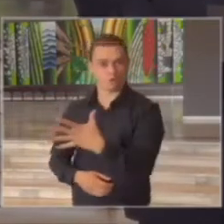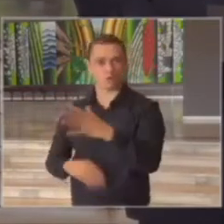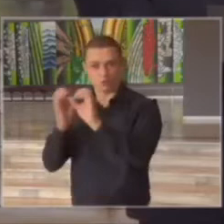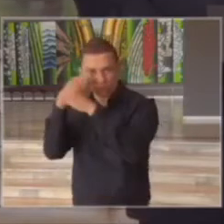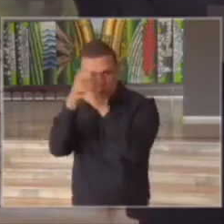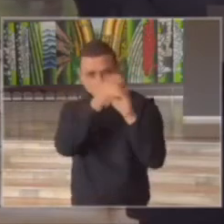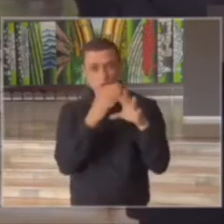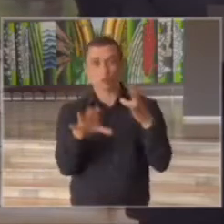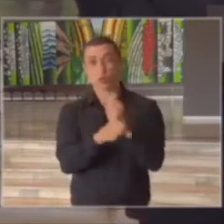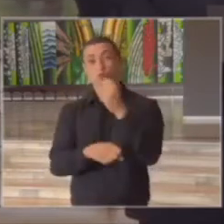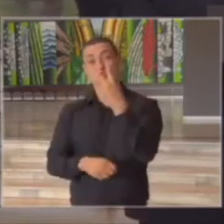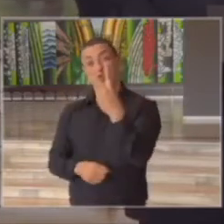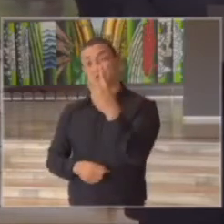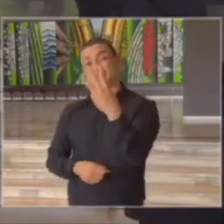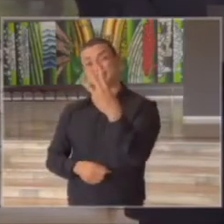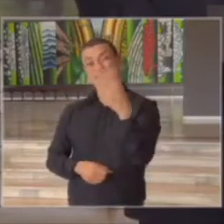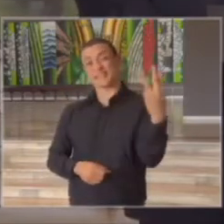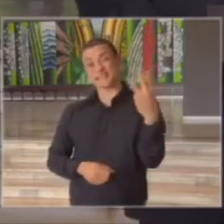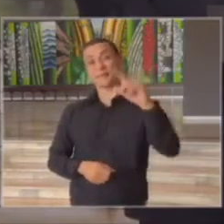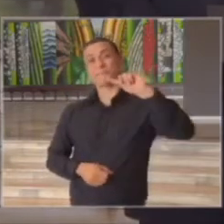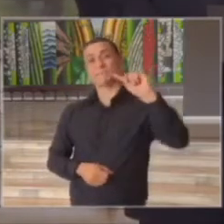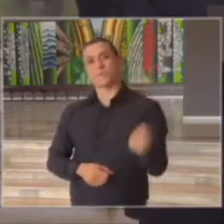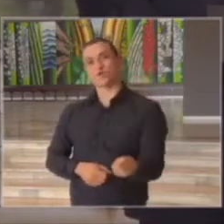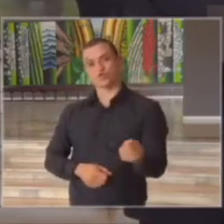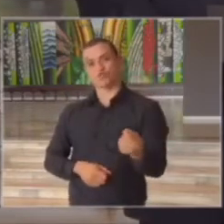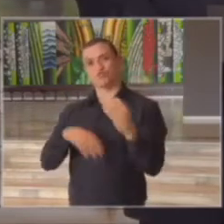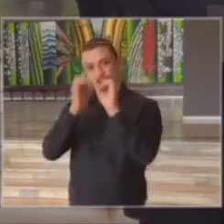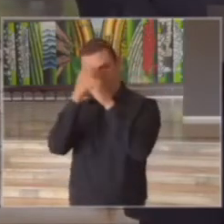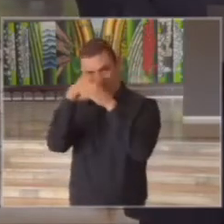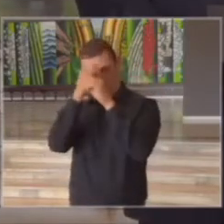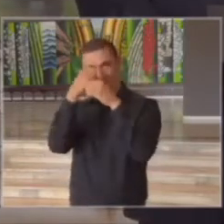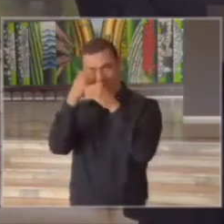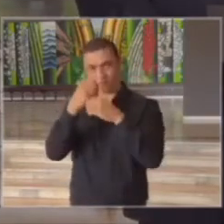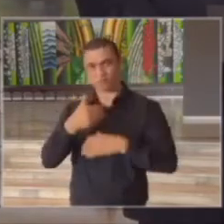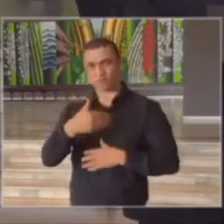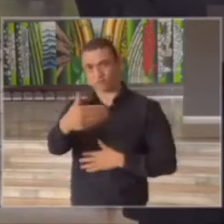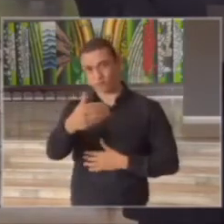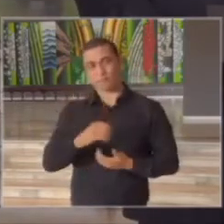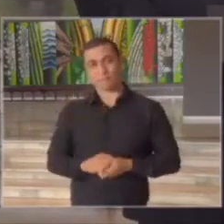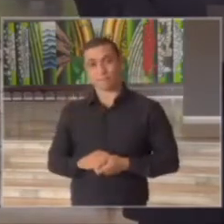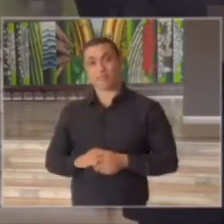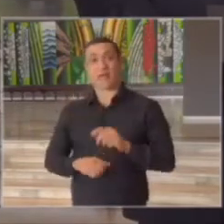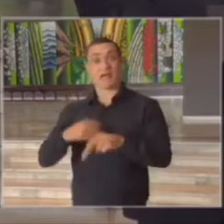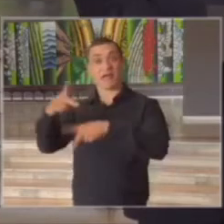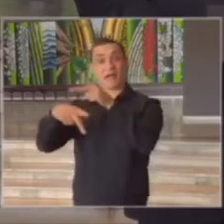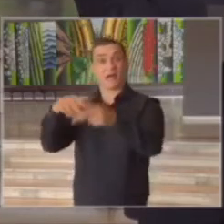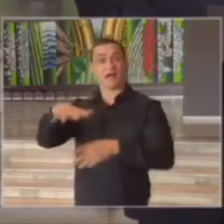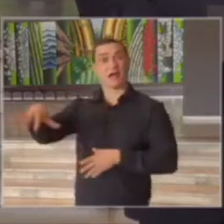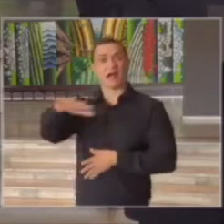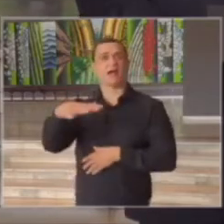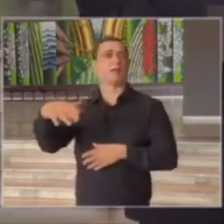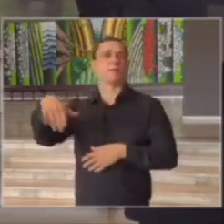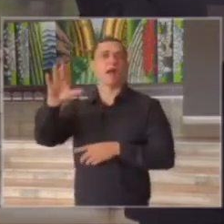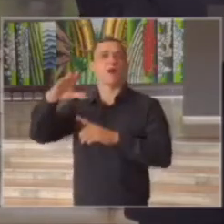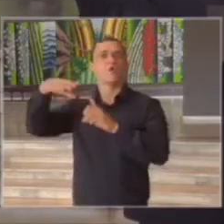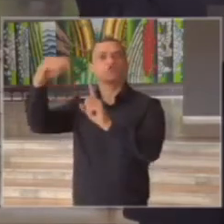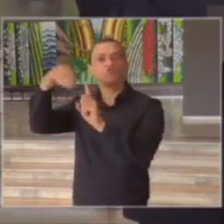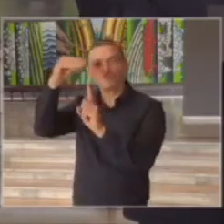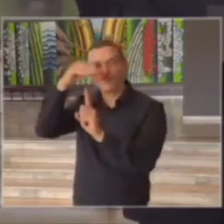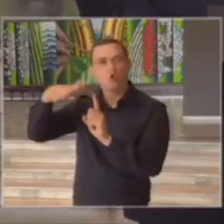população mais vulnerável do estado e também com funcionários públicos de serviços essenciais